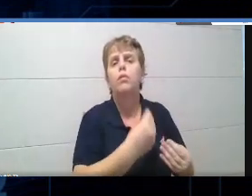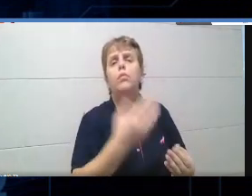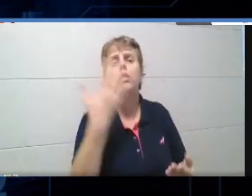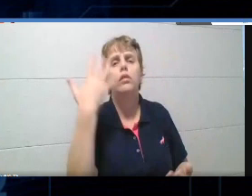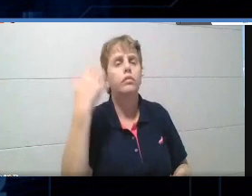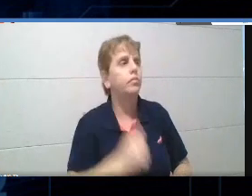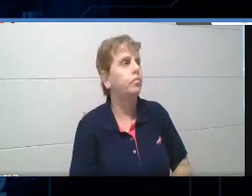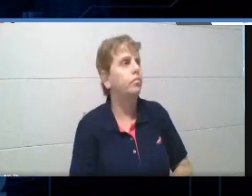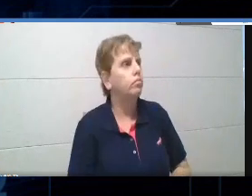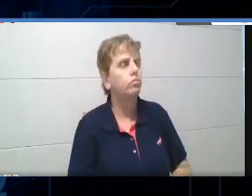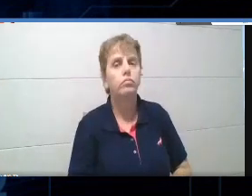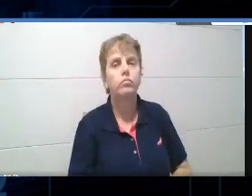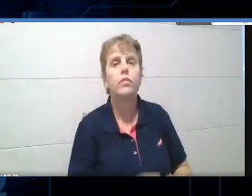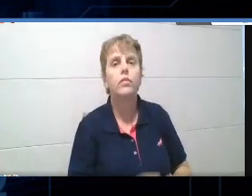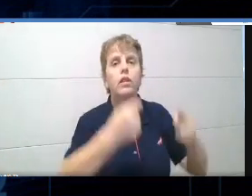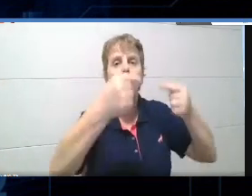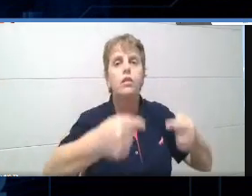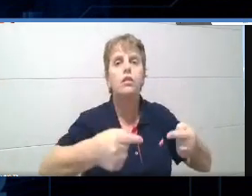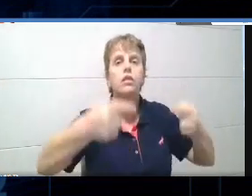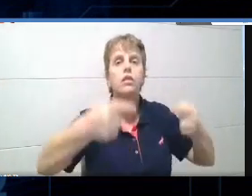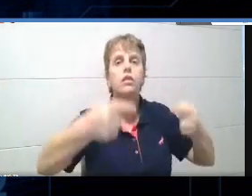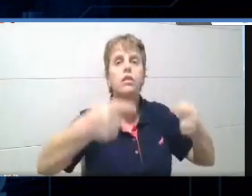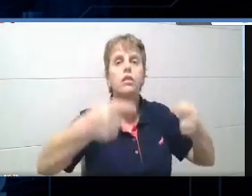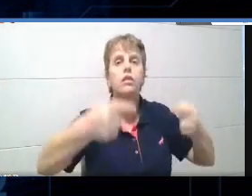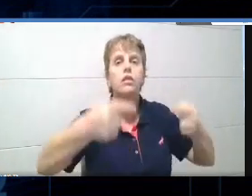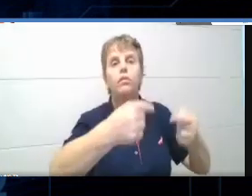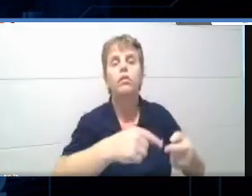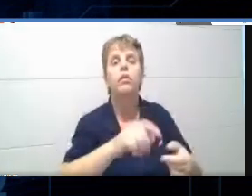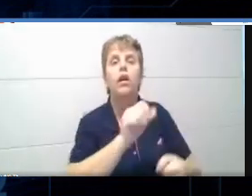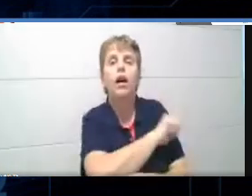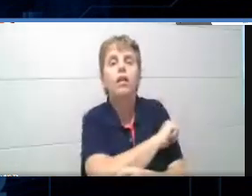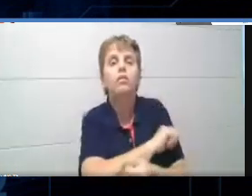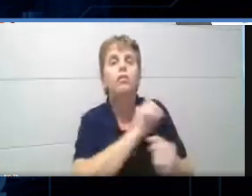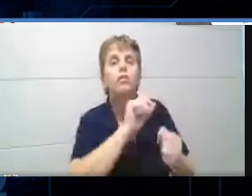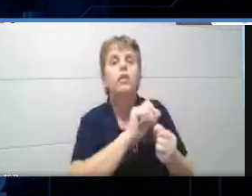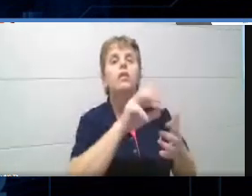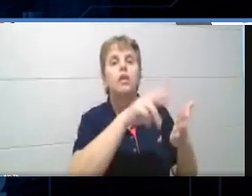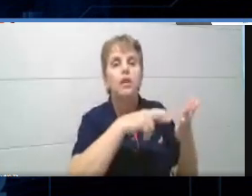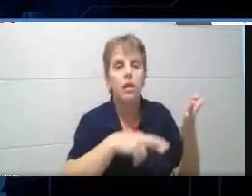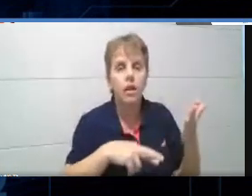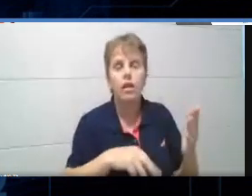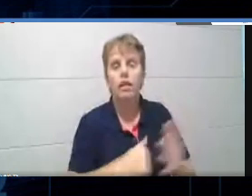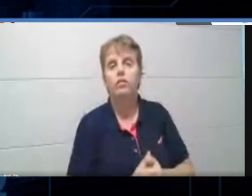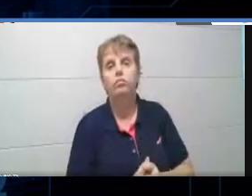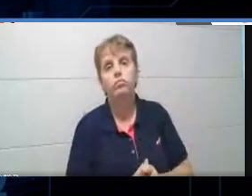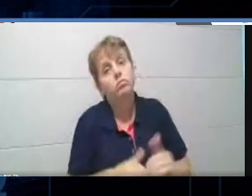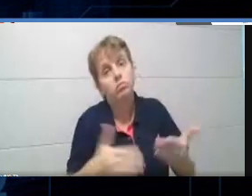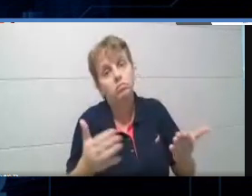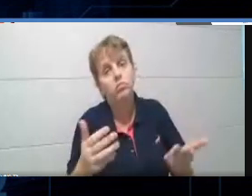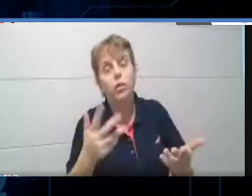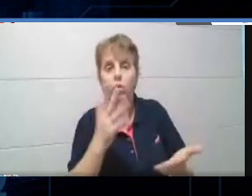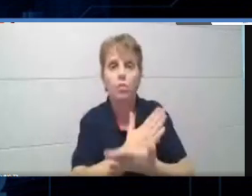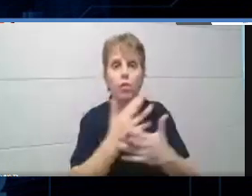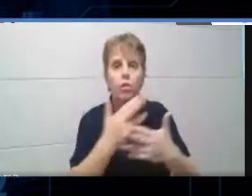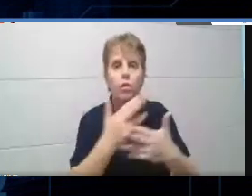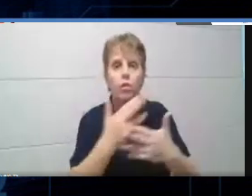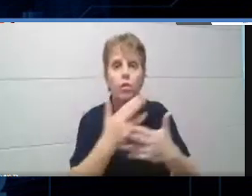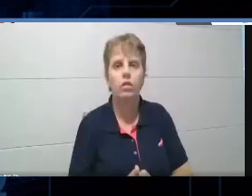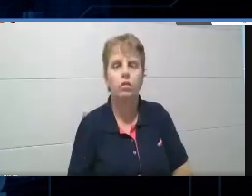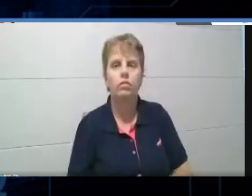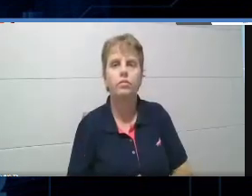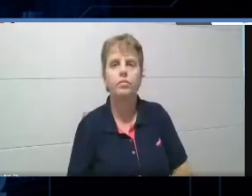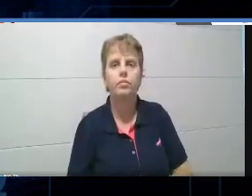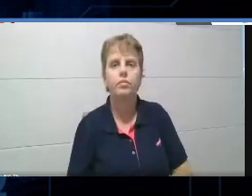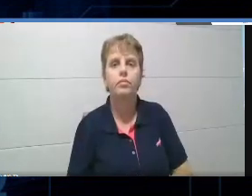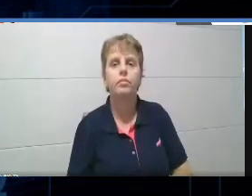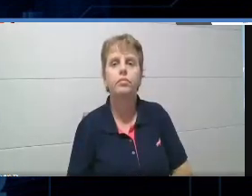começar a desafiar pra que ele monte, por exemplo, um relatório, né? Ou alguma outra coisa do tipo, assim, tá? E